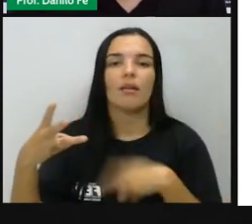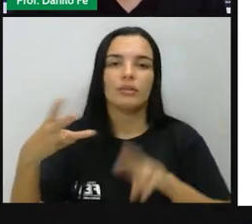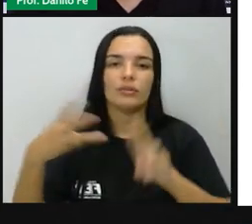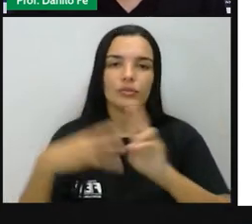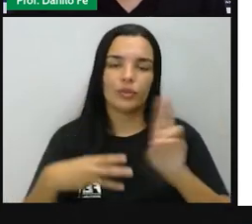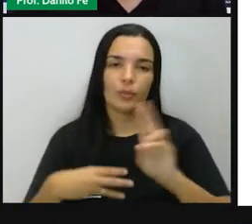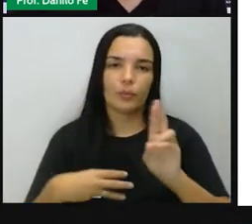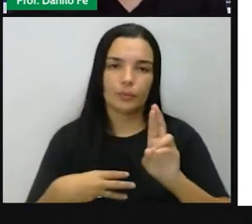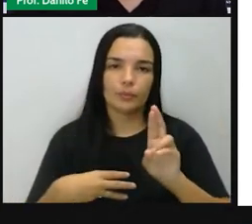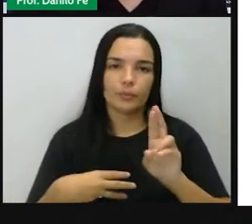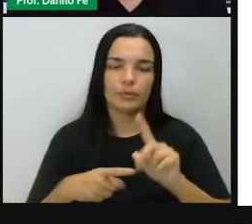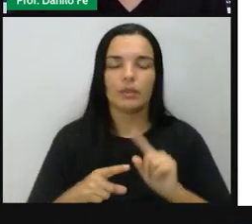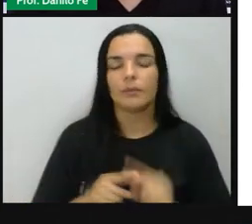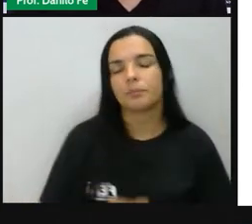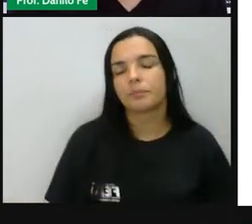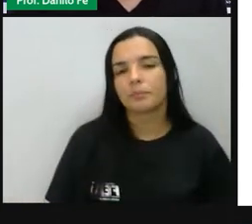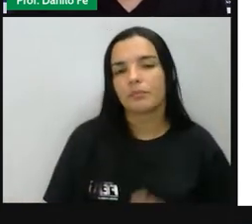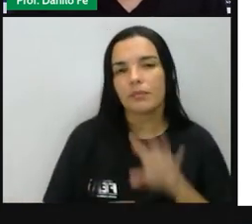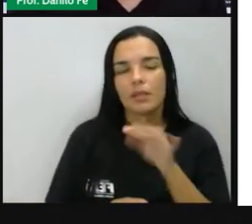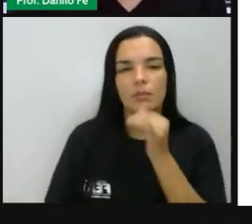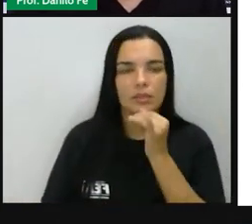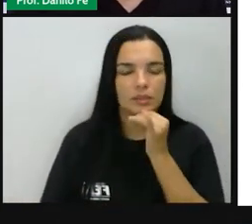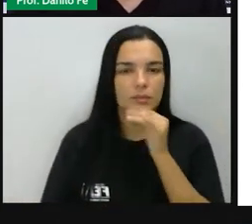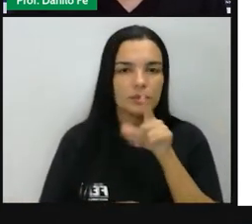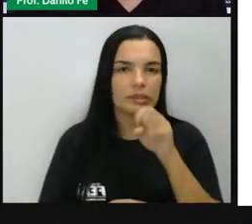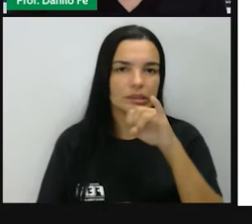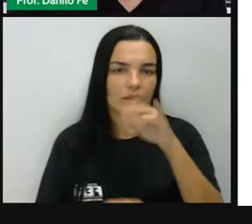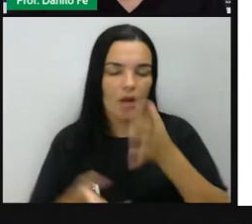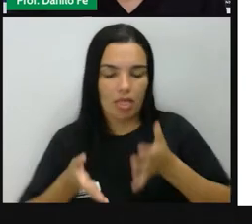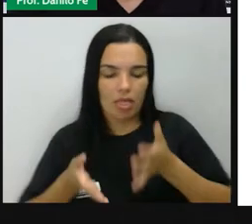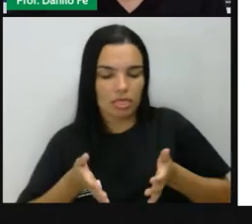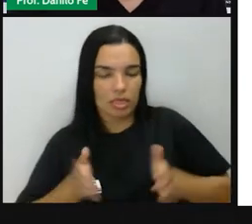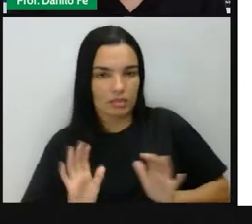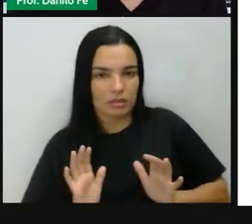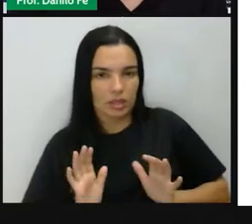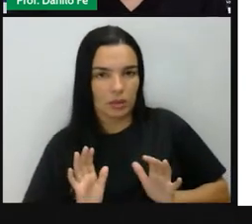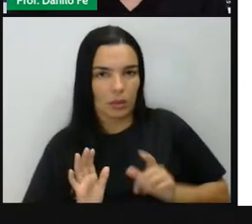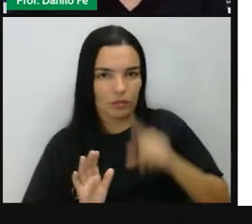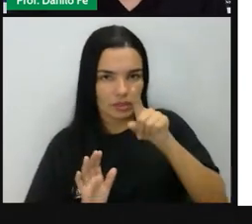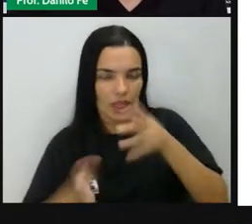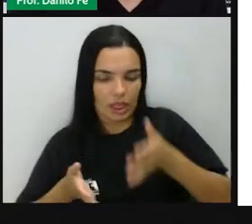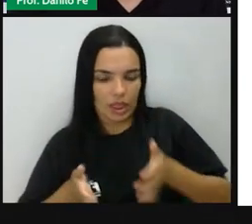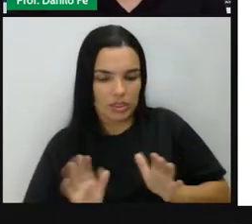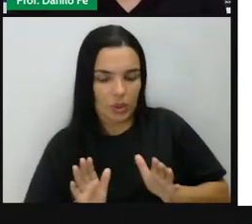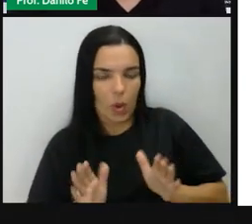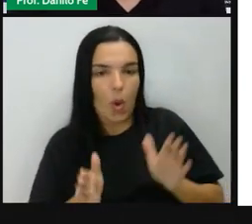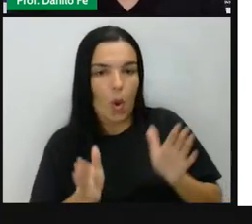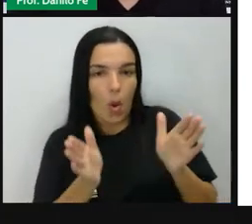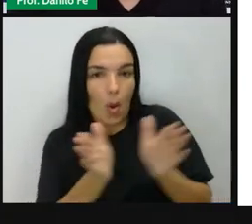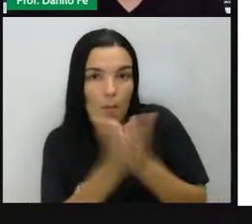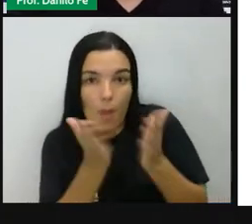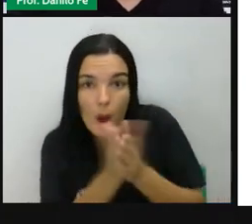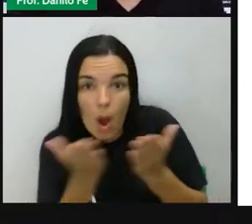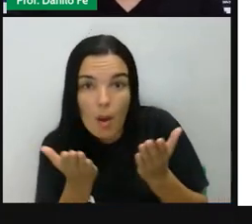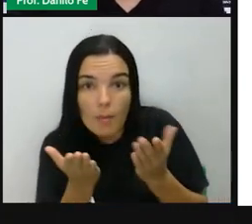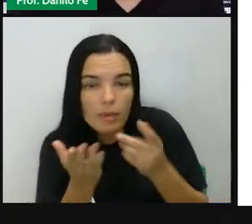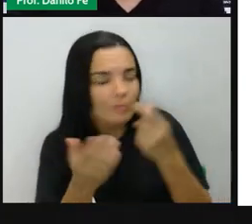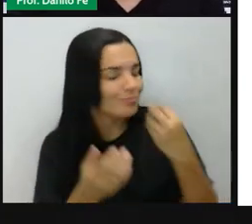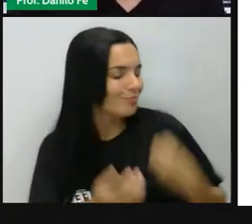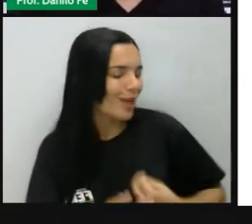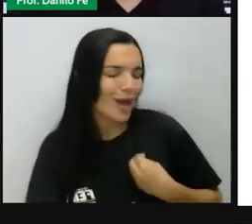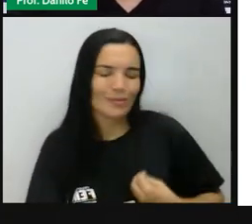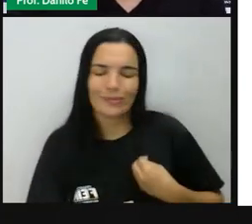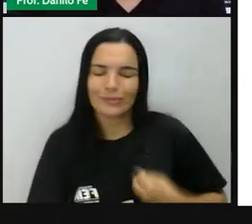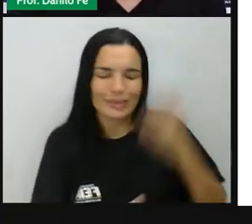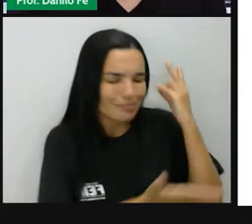estamento conforme sua família e você estava preso a ele pelo resto de sua